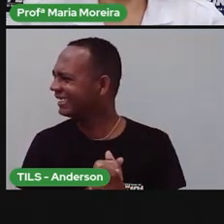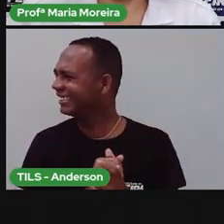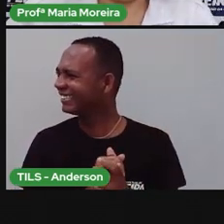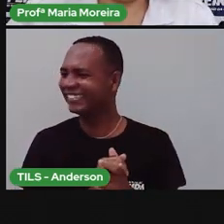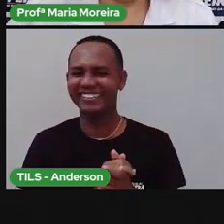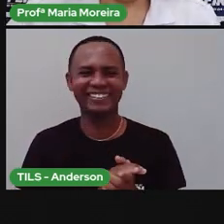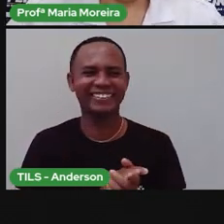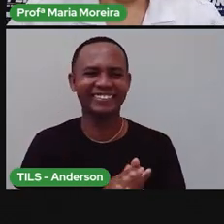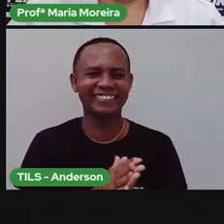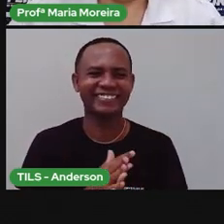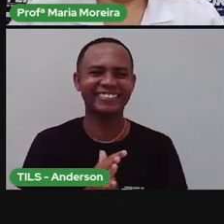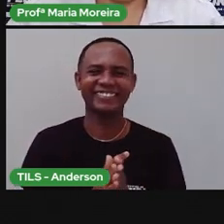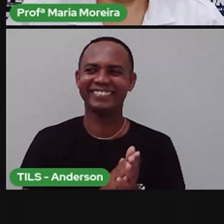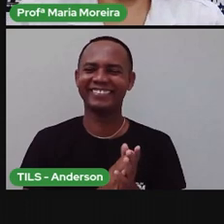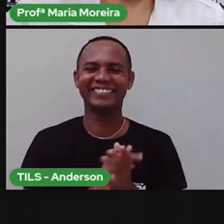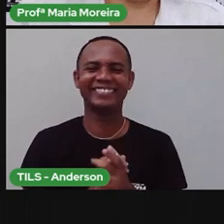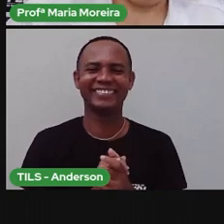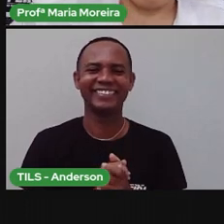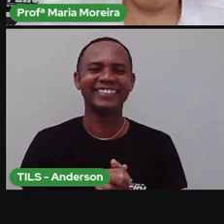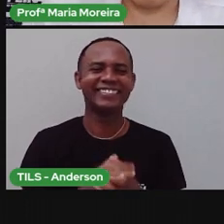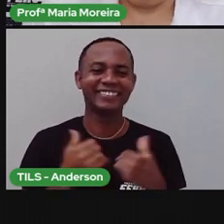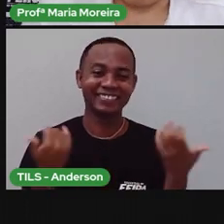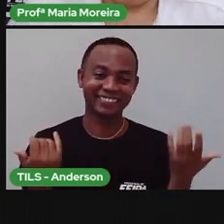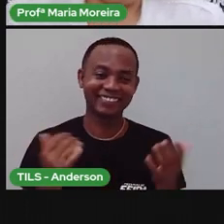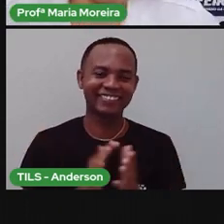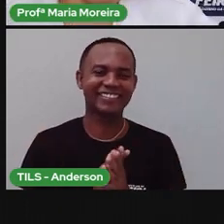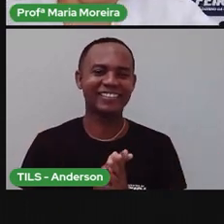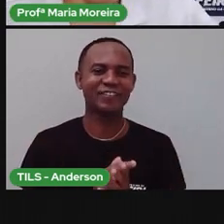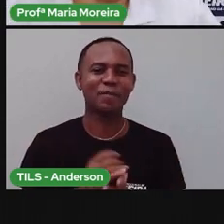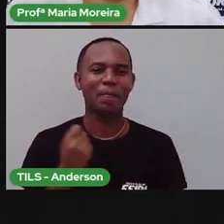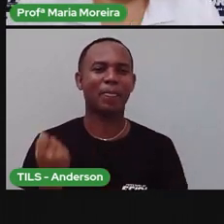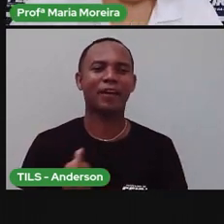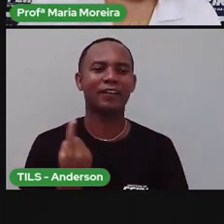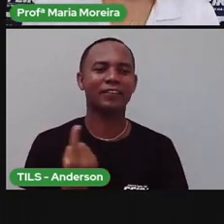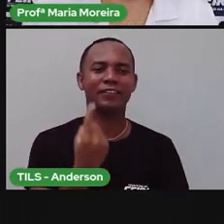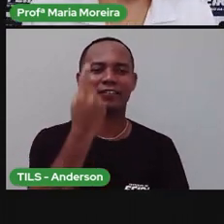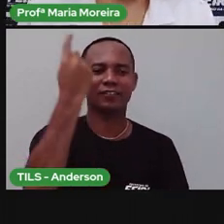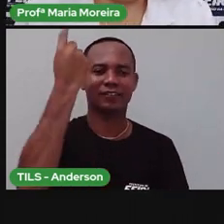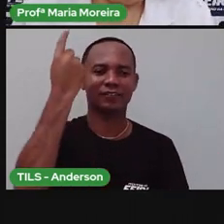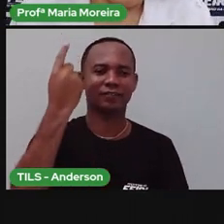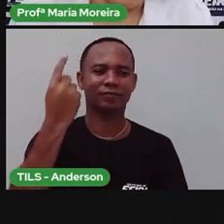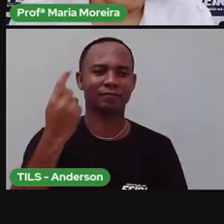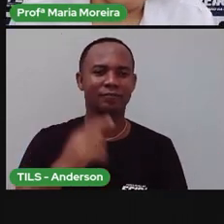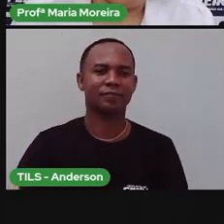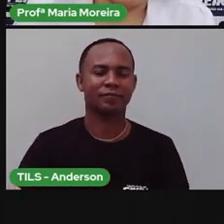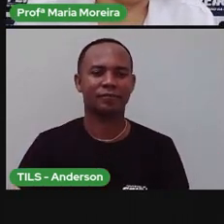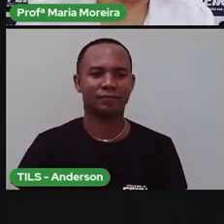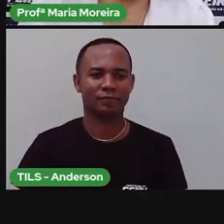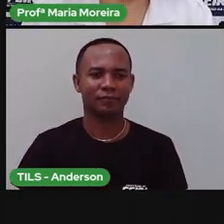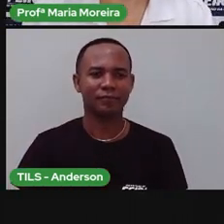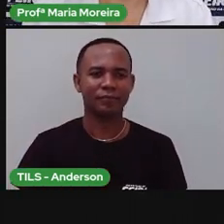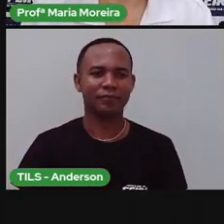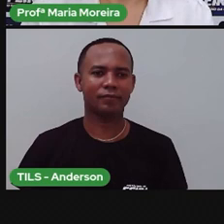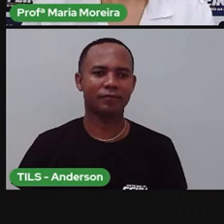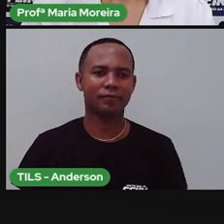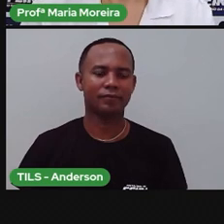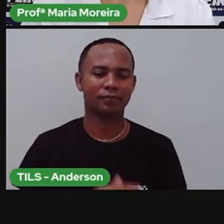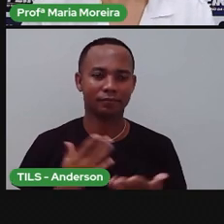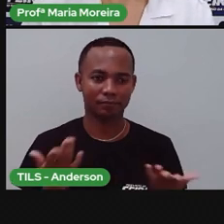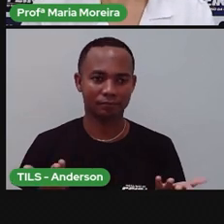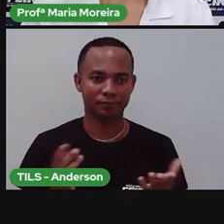Aí, tá vendo? Creio. Anderson é maior do que a Pro. A Pro também é... Ele falou que ele é alto, a Pro é pequena. Não queria, não.